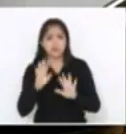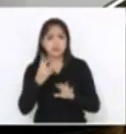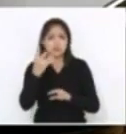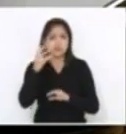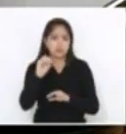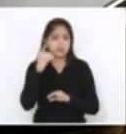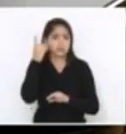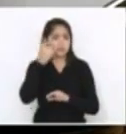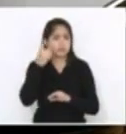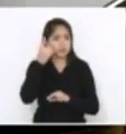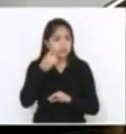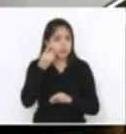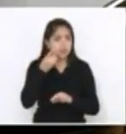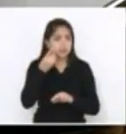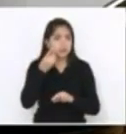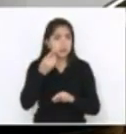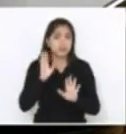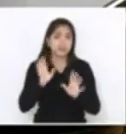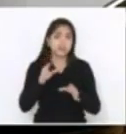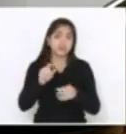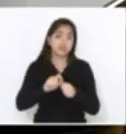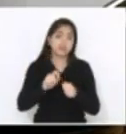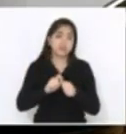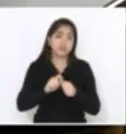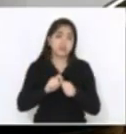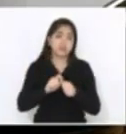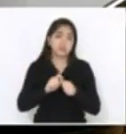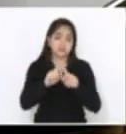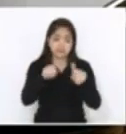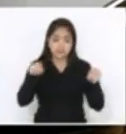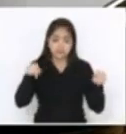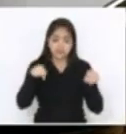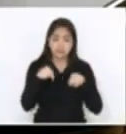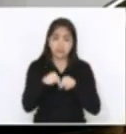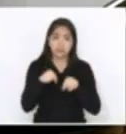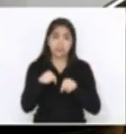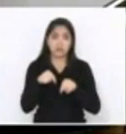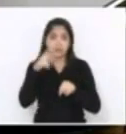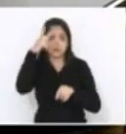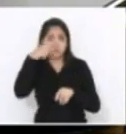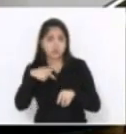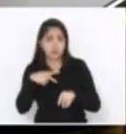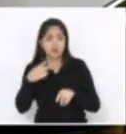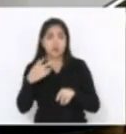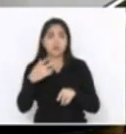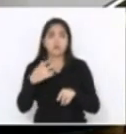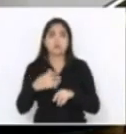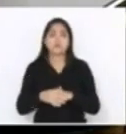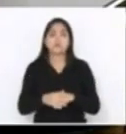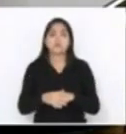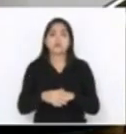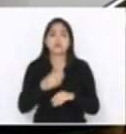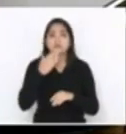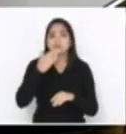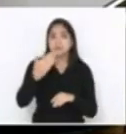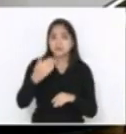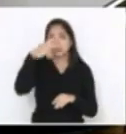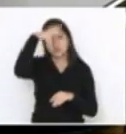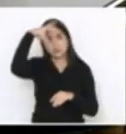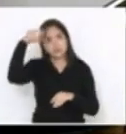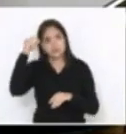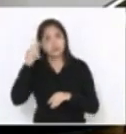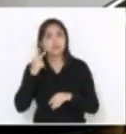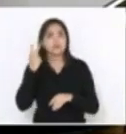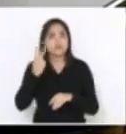fazendo isso dentro dos nossos gabinetes. Recebemos o ofício do prefeito, do vereador e vamos lá começar a nossa via